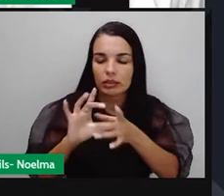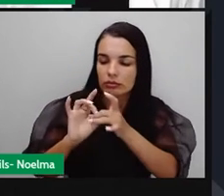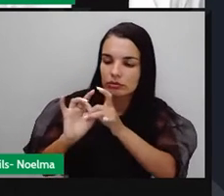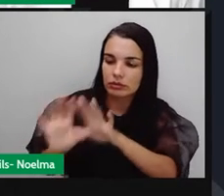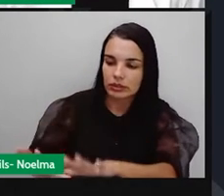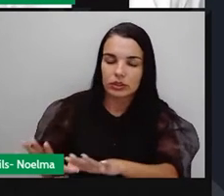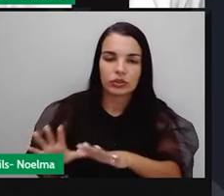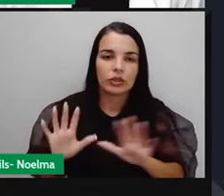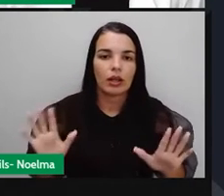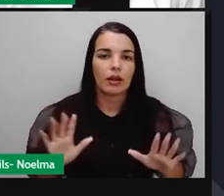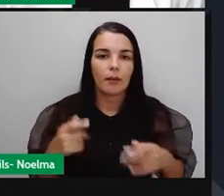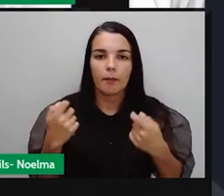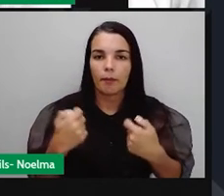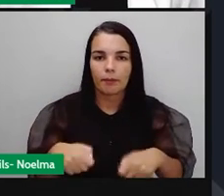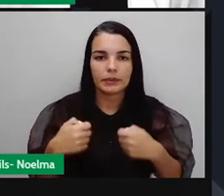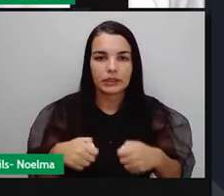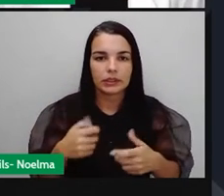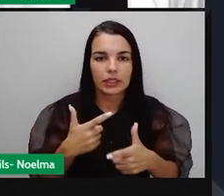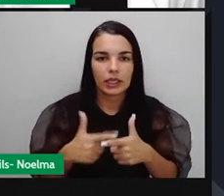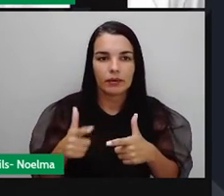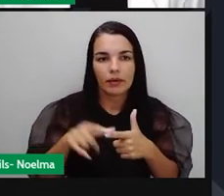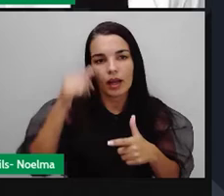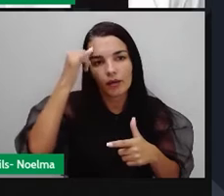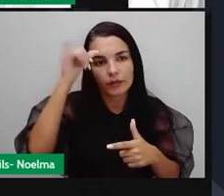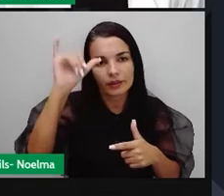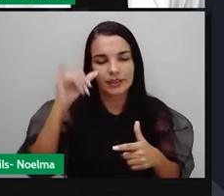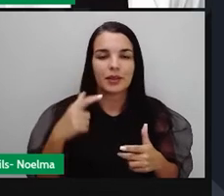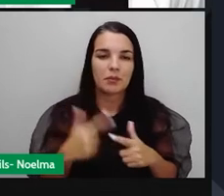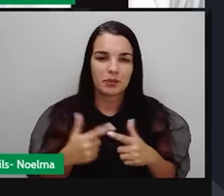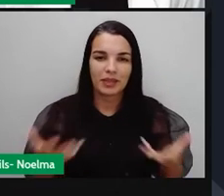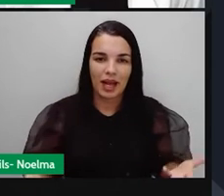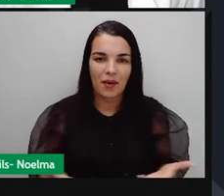conflito não chega a acontecer. Por isso estamos aqui, né?